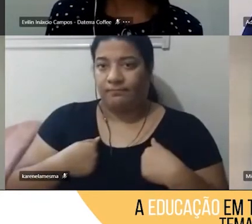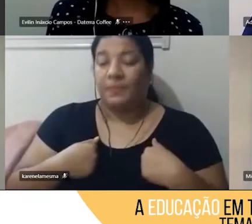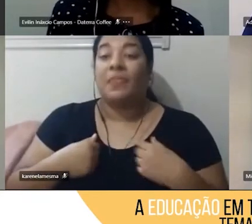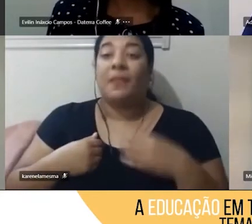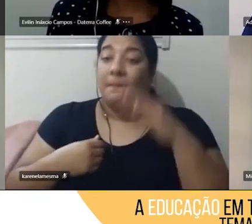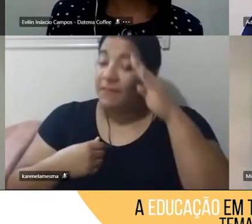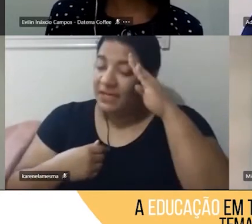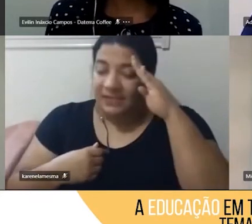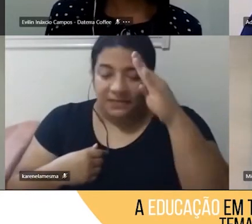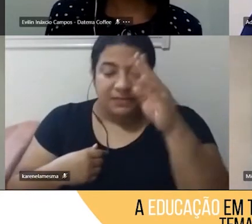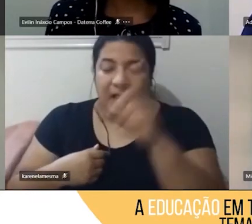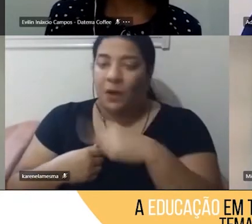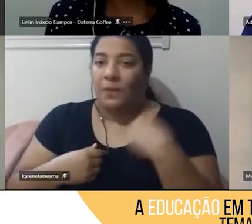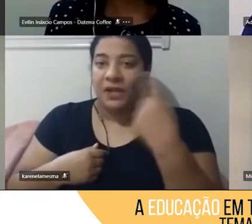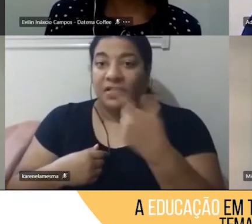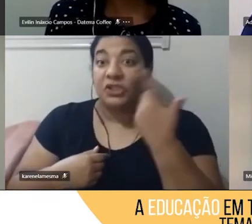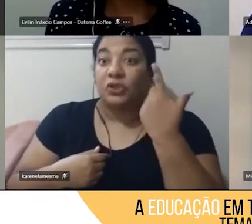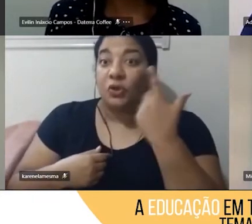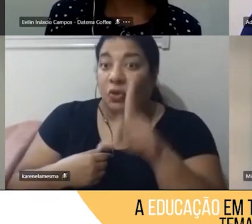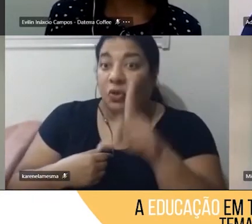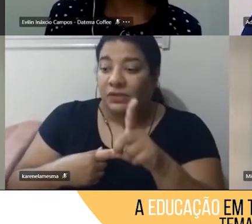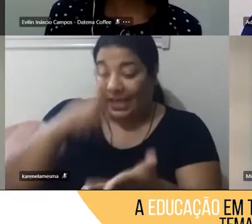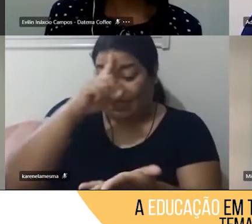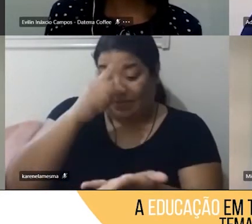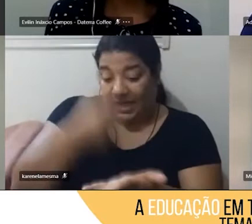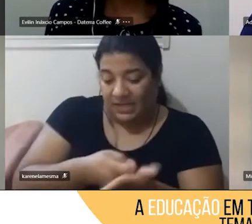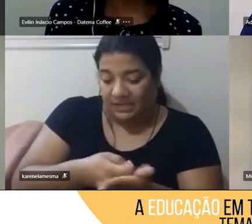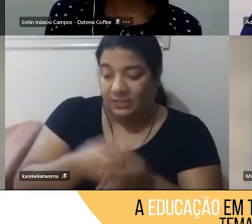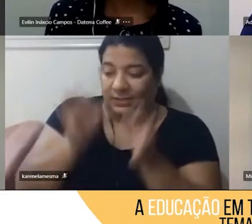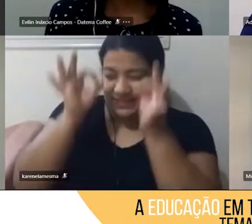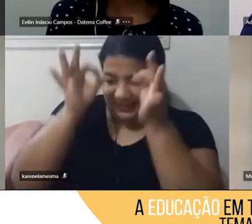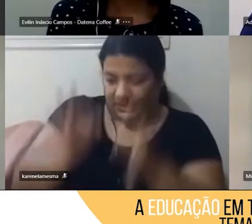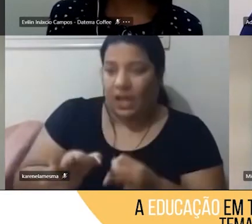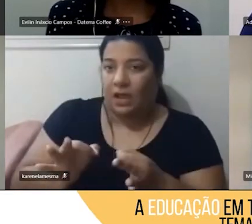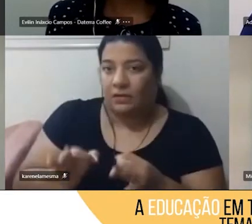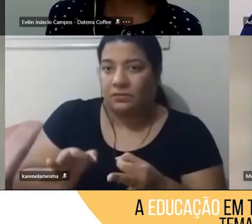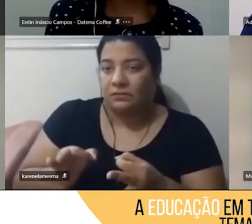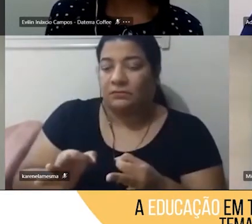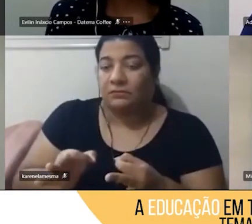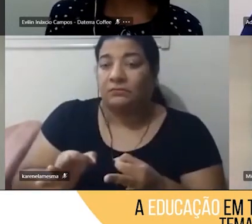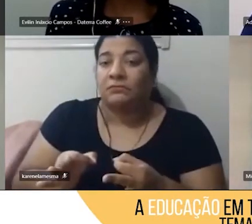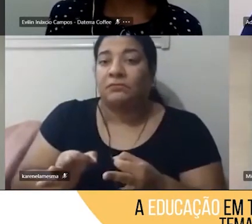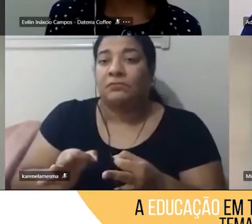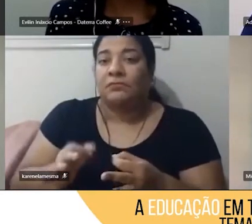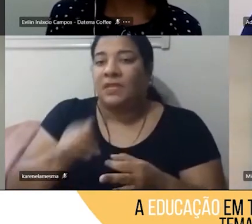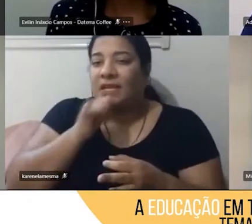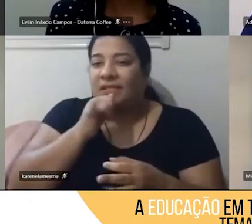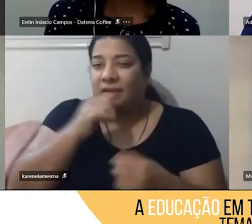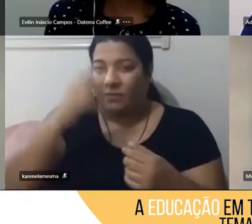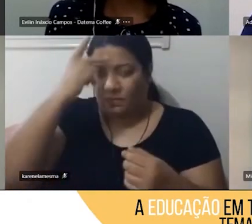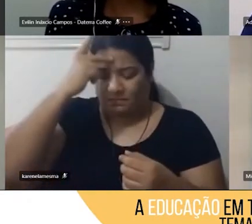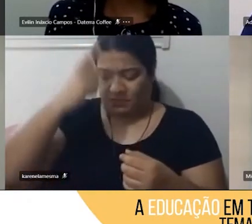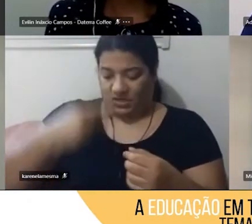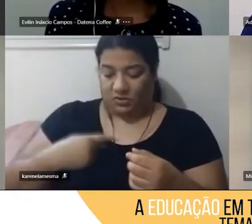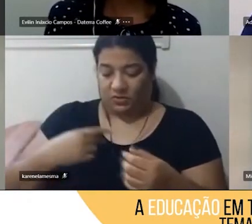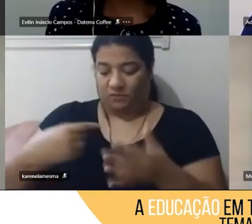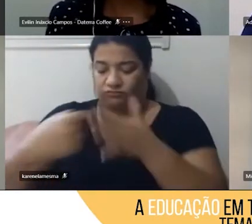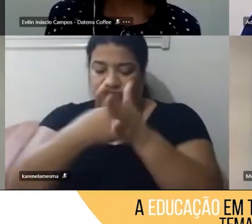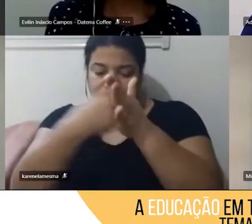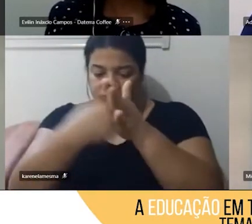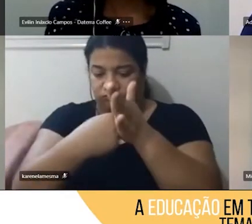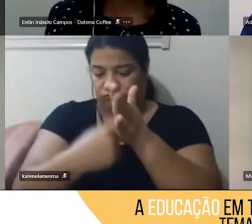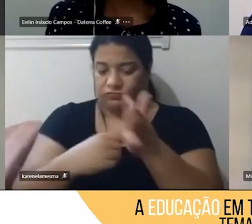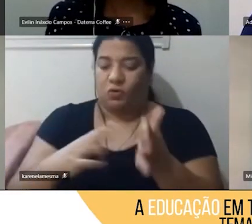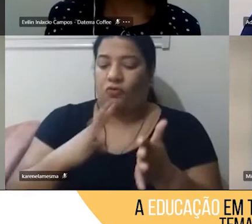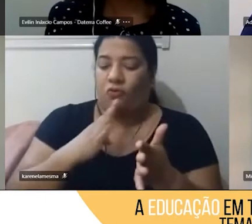para que a gente, de fato, tome decisões mais assertivas. Quanto mais eu me conheço, quanto mais eu entendo